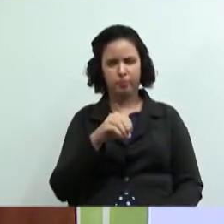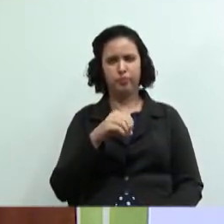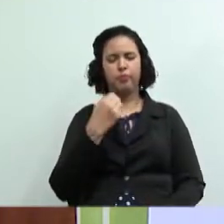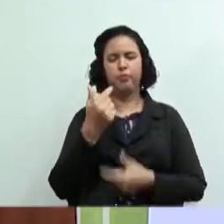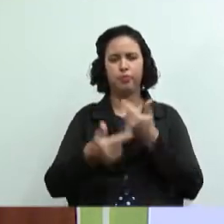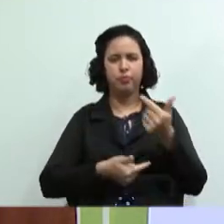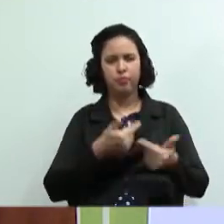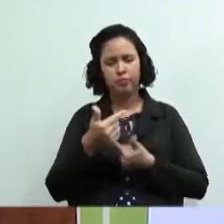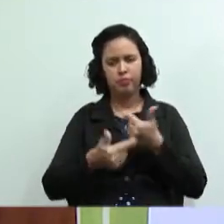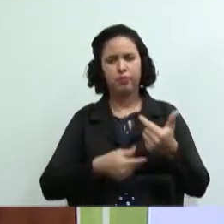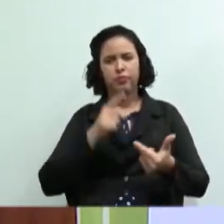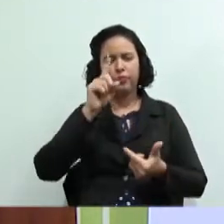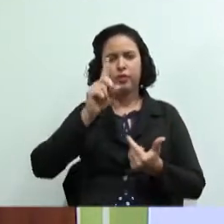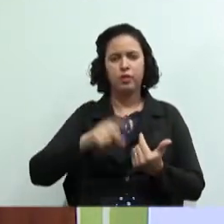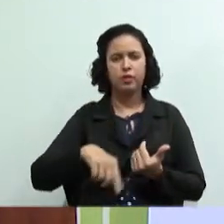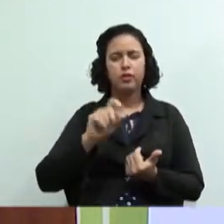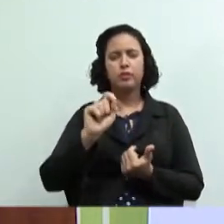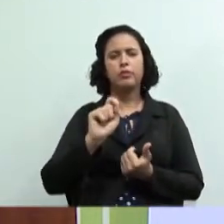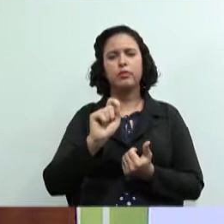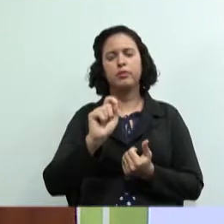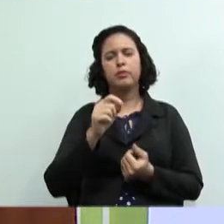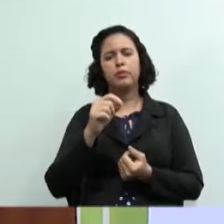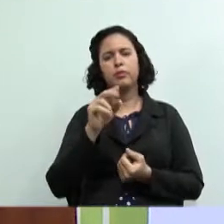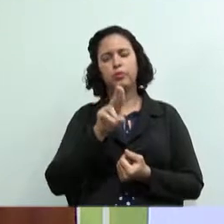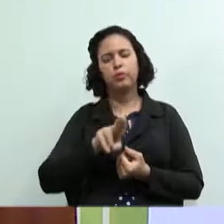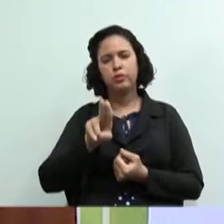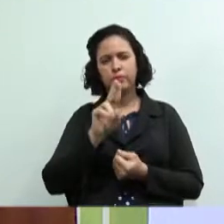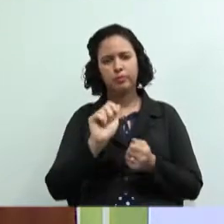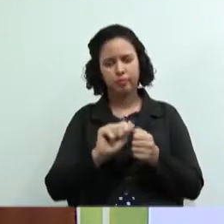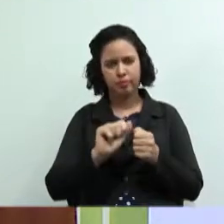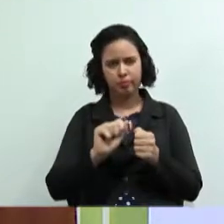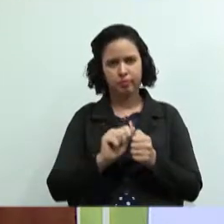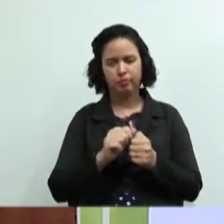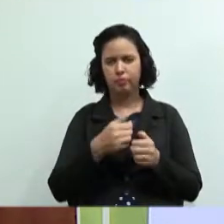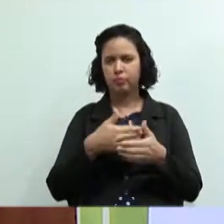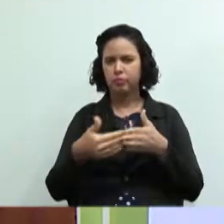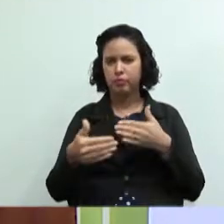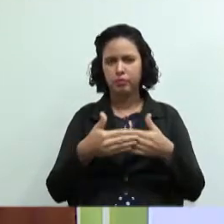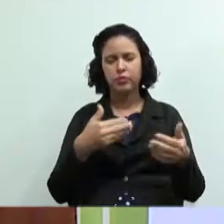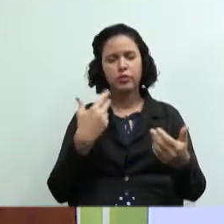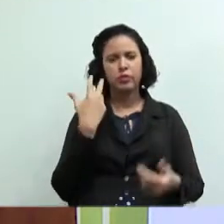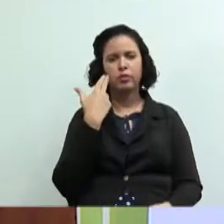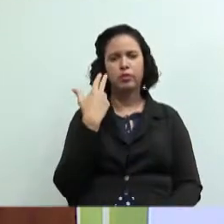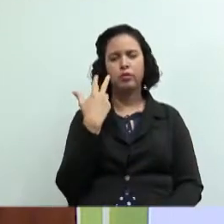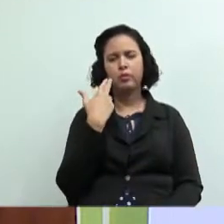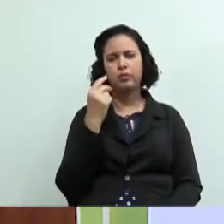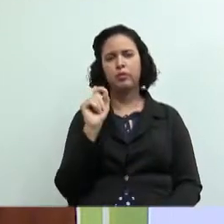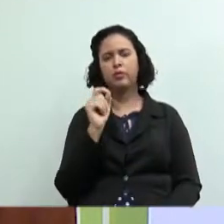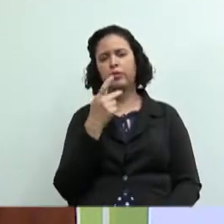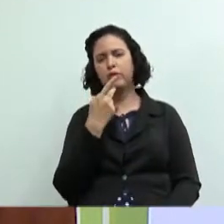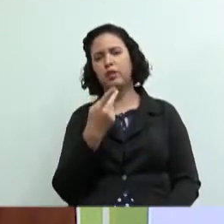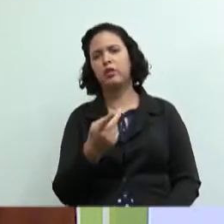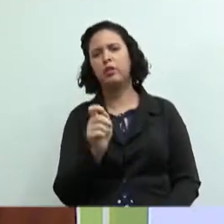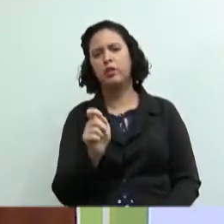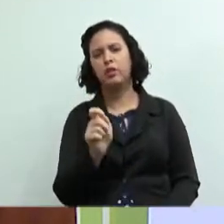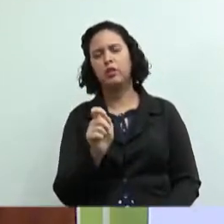produção são os meios pelos quais nós produzimos alguma coisa então normalmente quando a gente fala de meios de produção nós